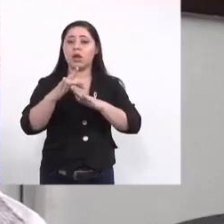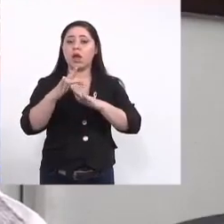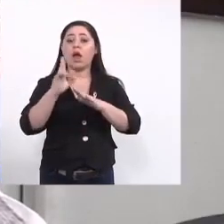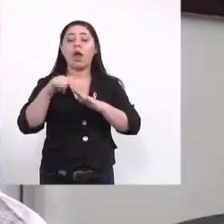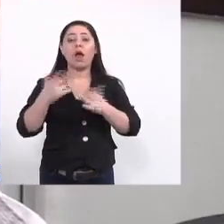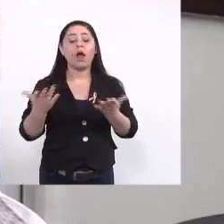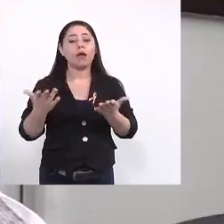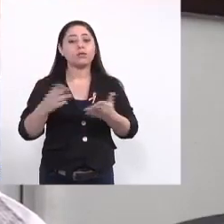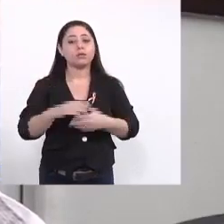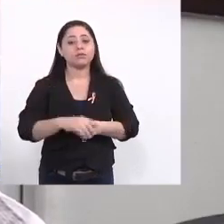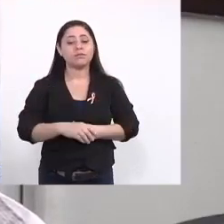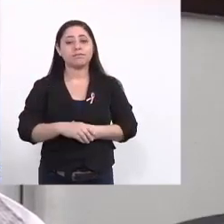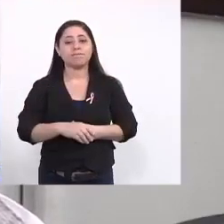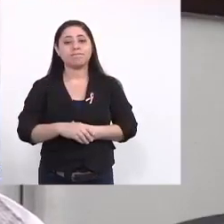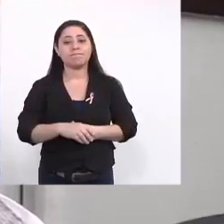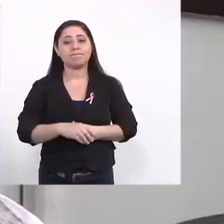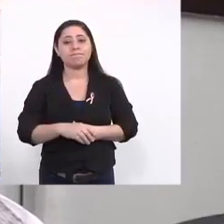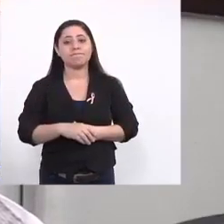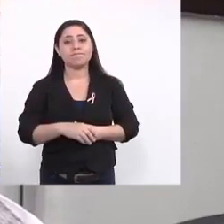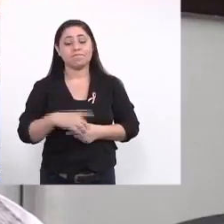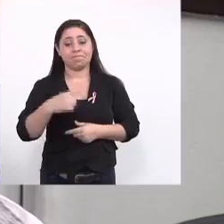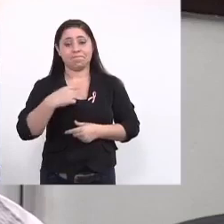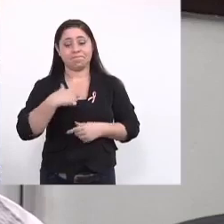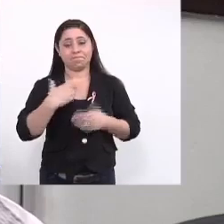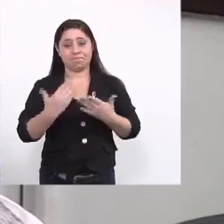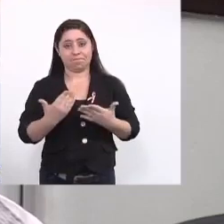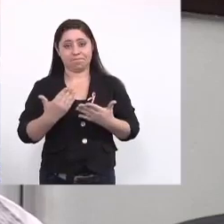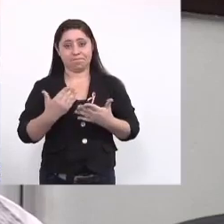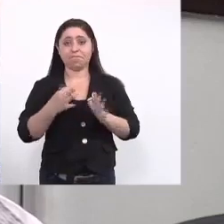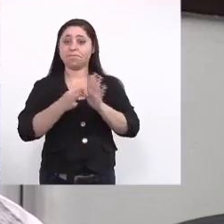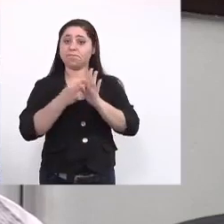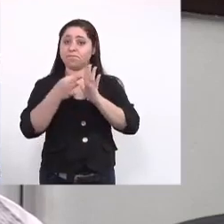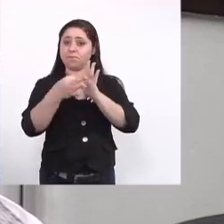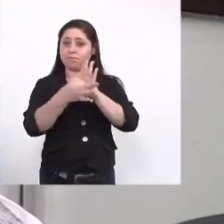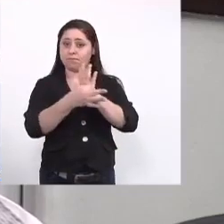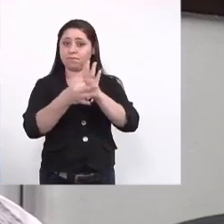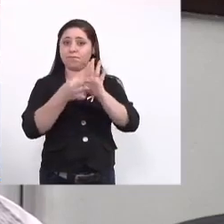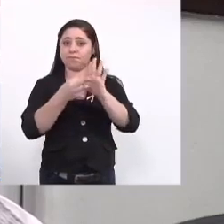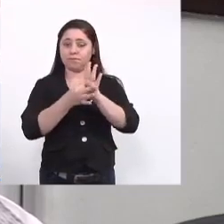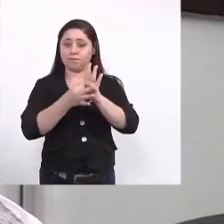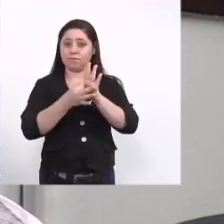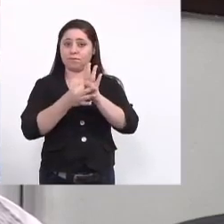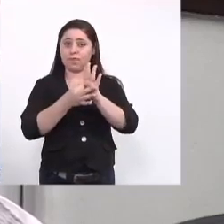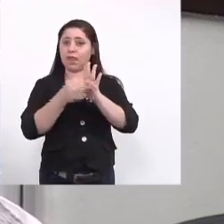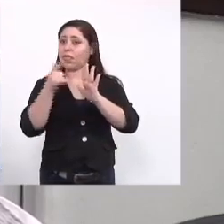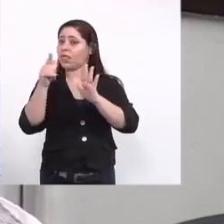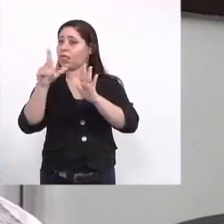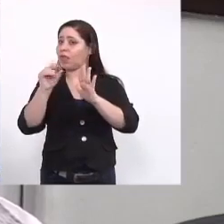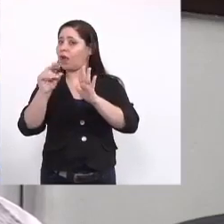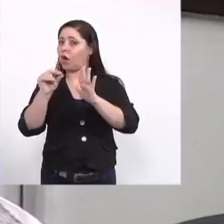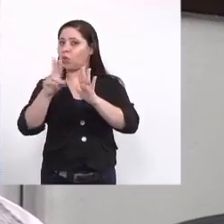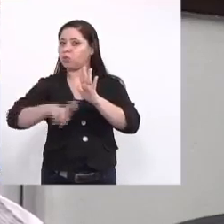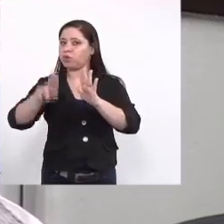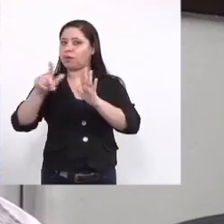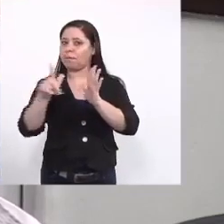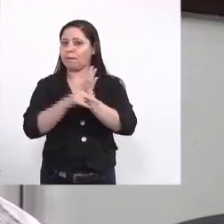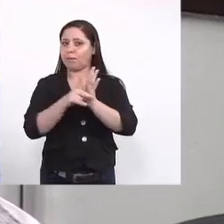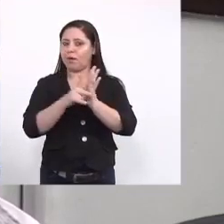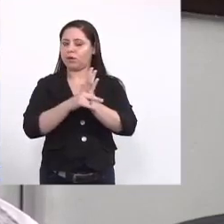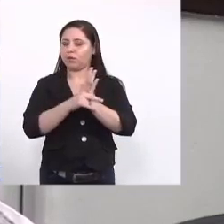as mídias sociais então eu a minha sugestão é que investa mais em